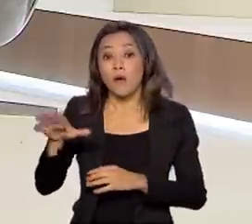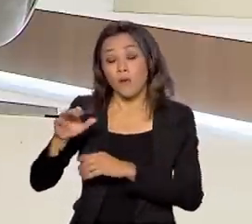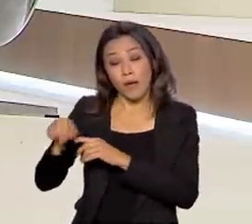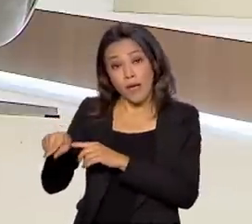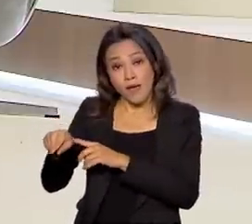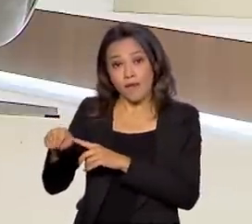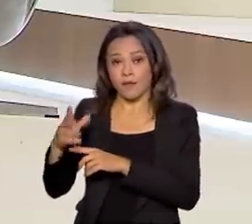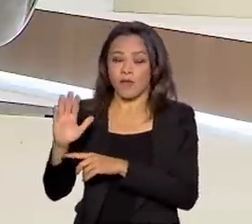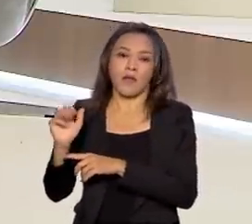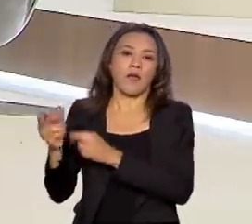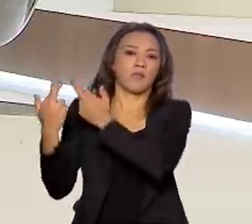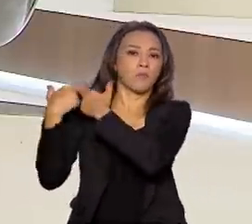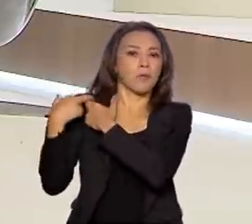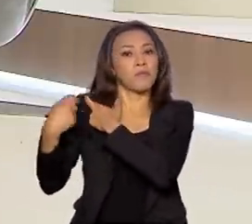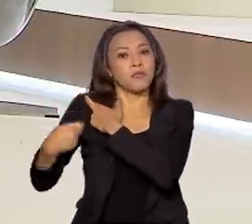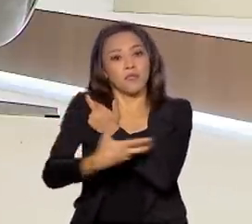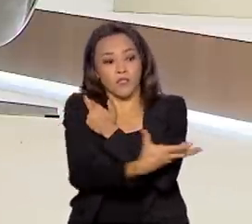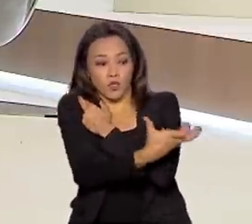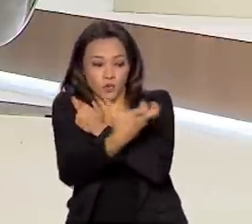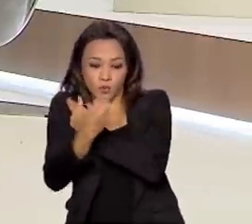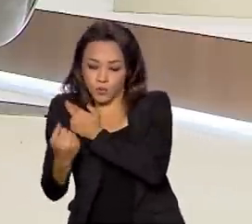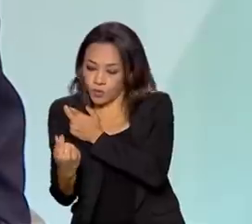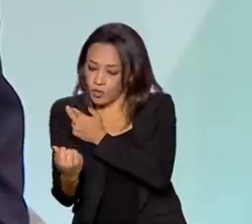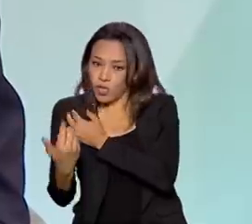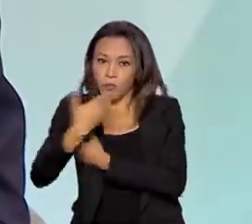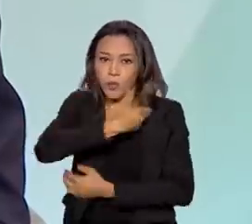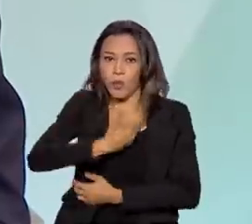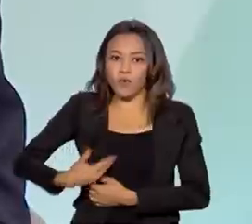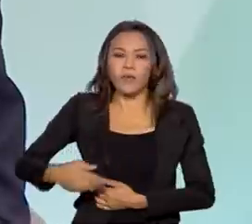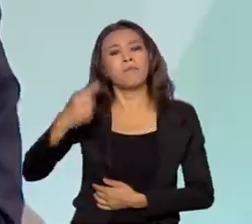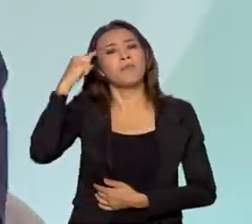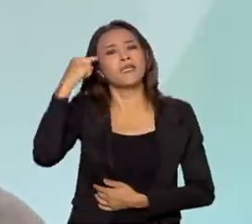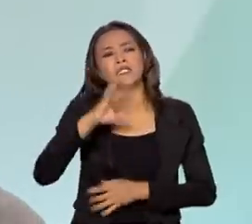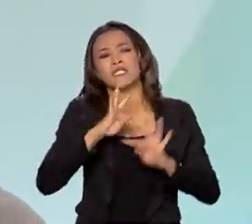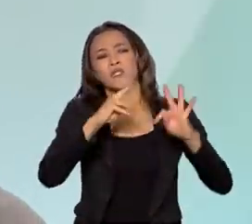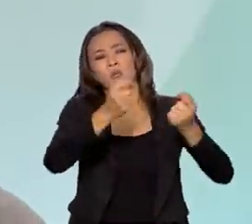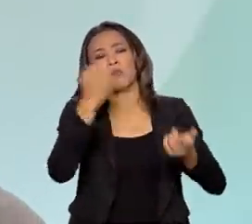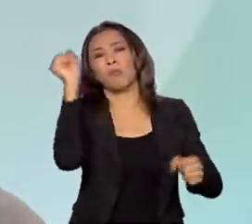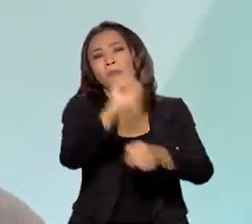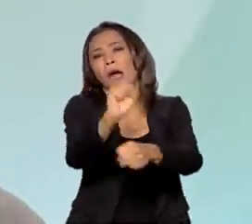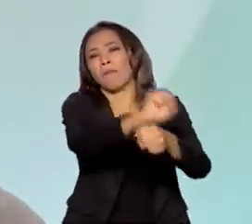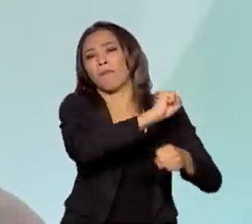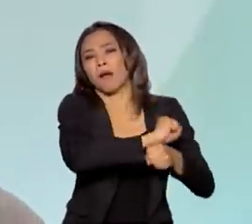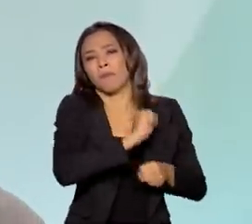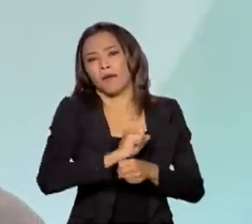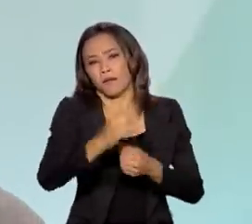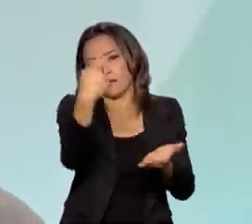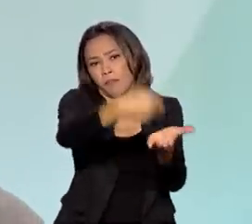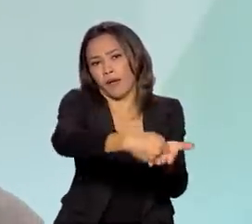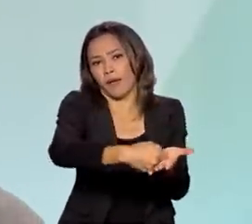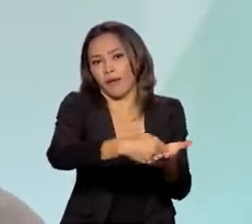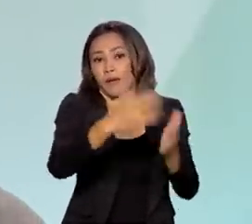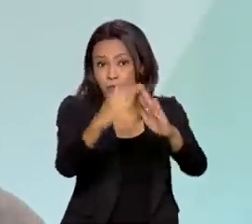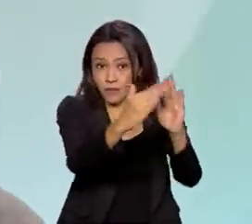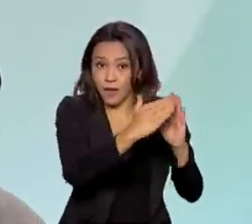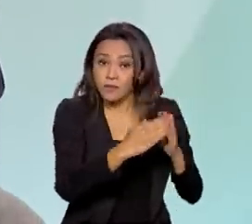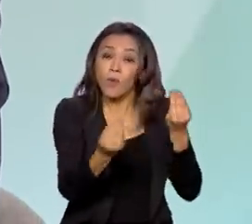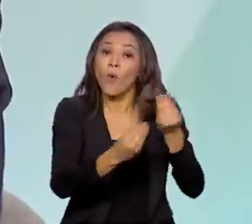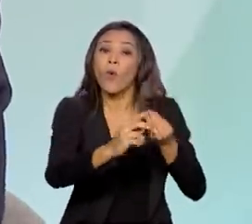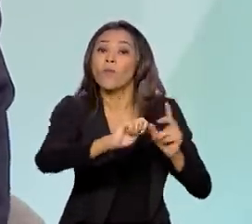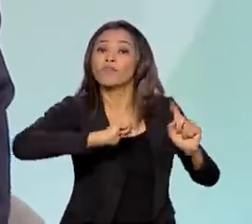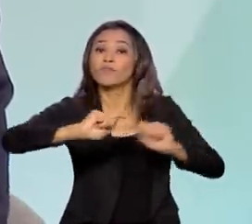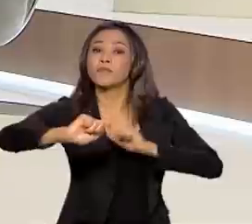devolução dos recursos. Imagine que se todo mundo parar de pagar, muita gente deixará de ser beneficiado. Ou